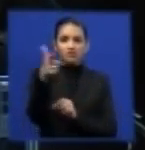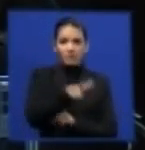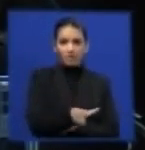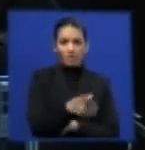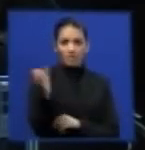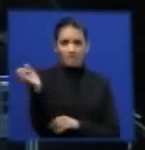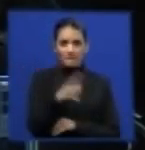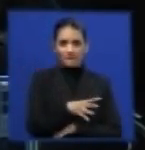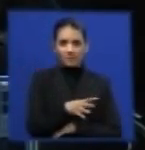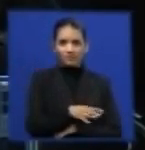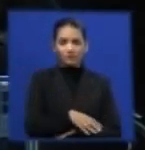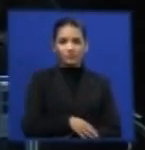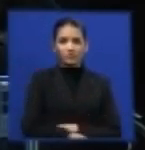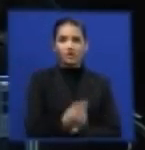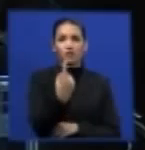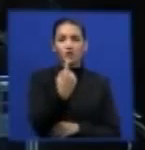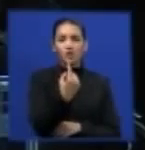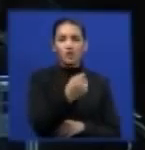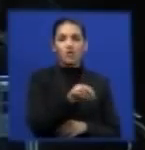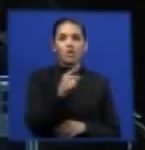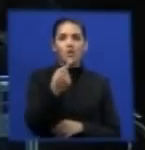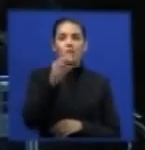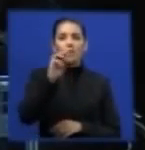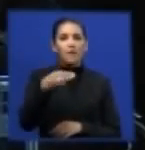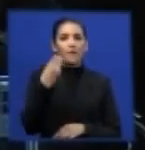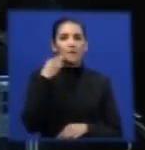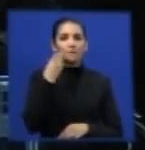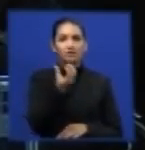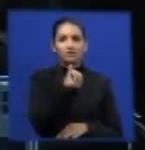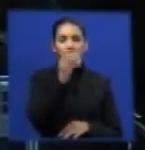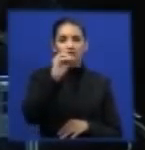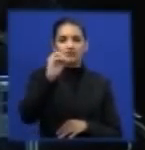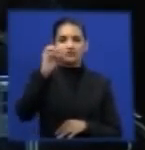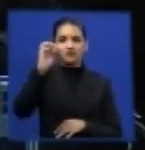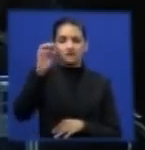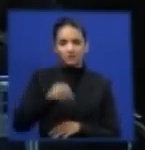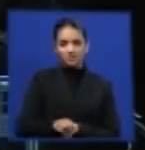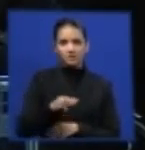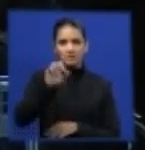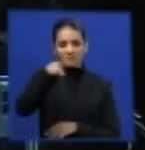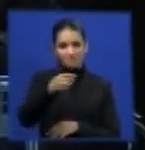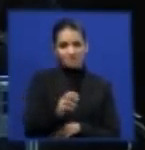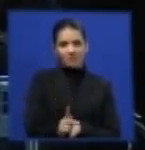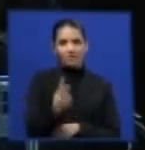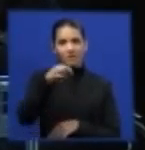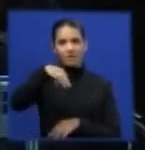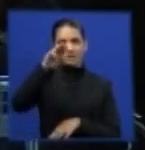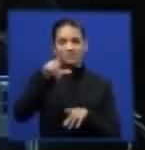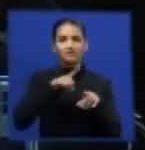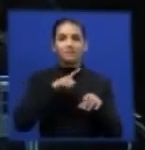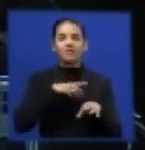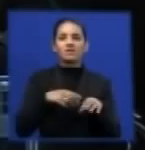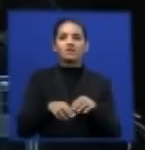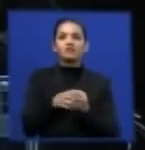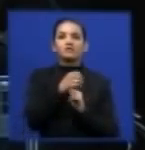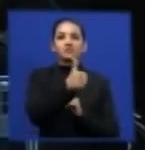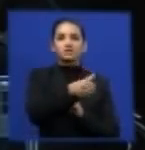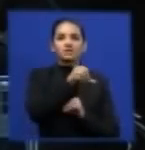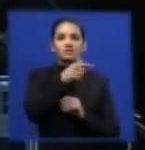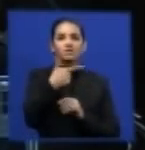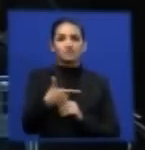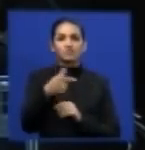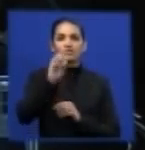quilômetros nós temos de malha viária, sendo apenas 192 mil quilômetros